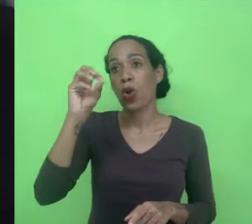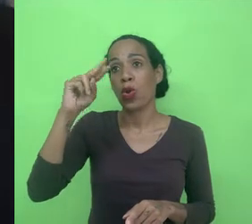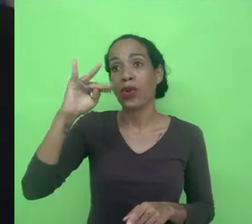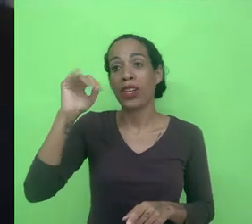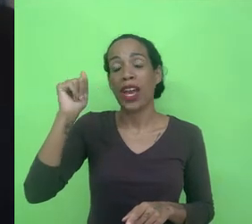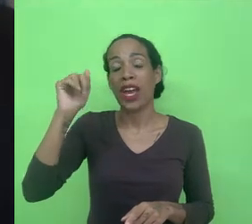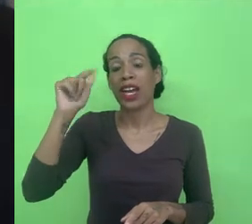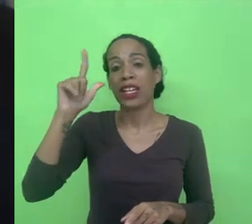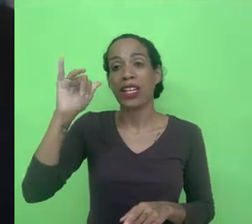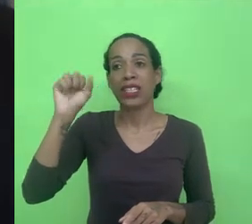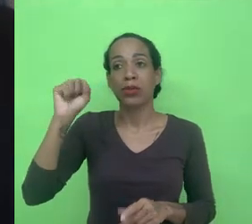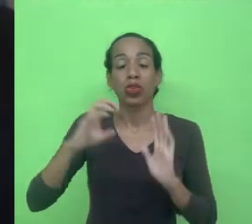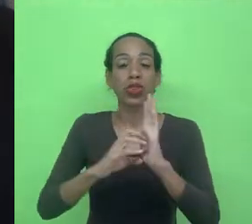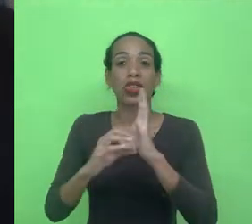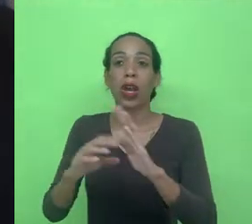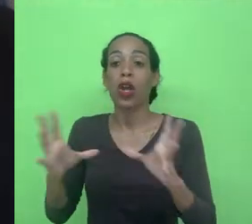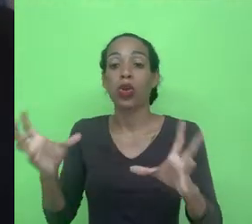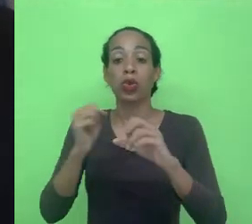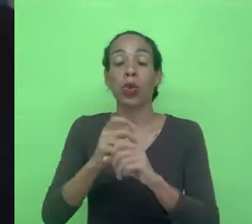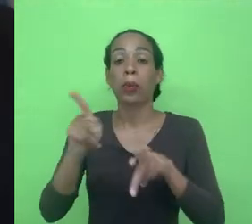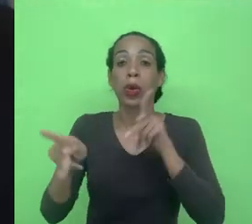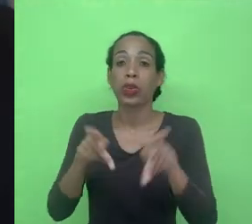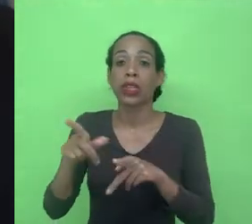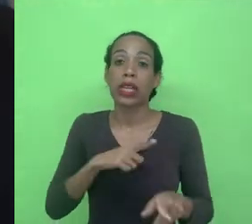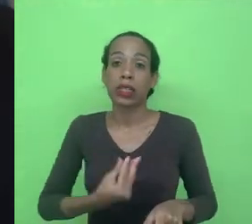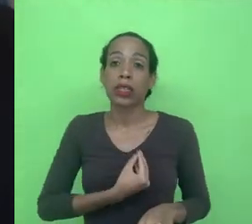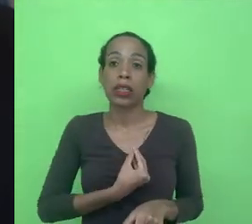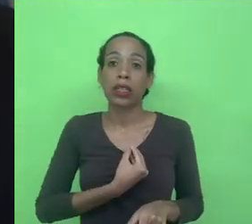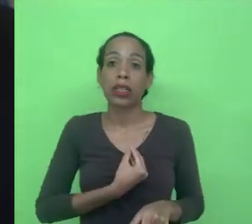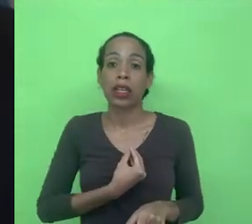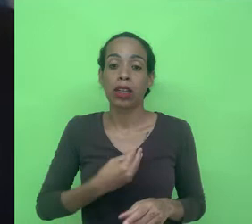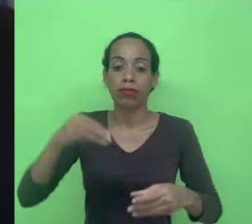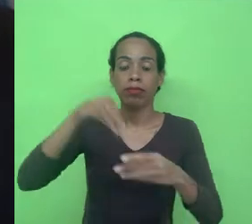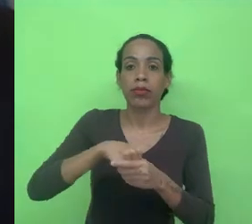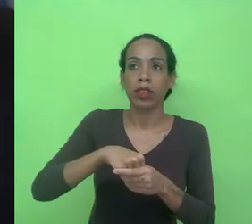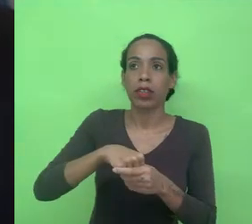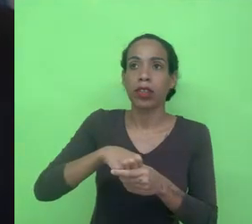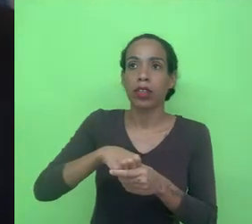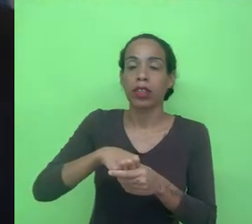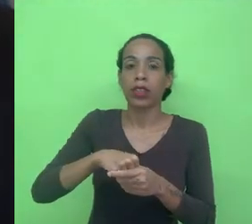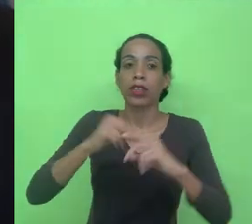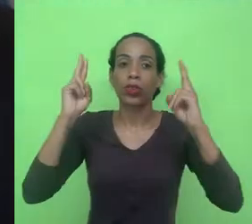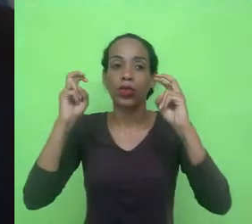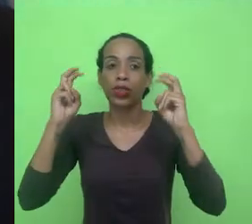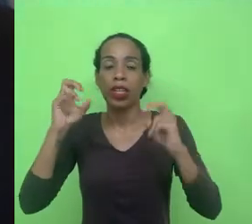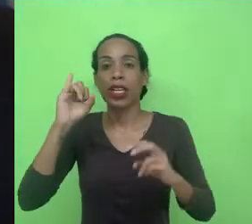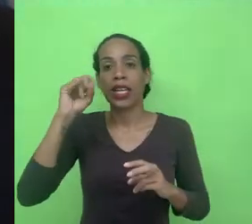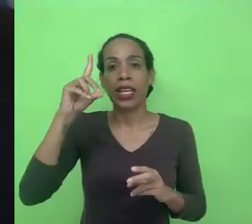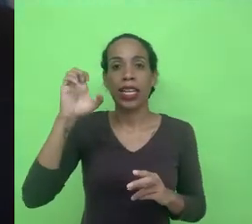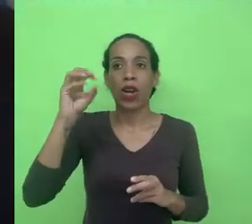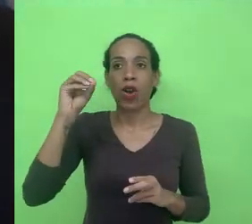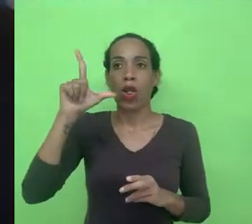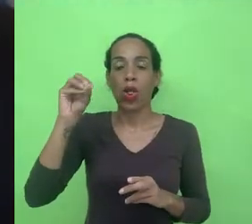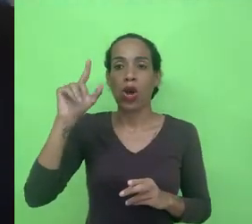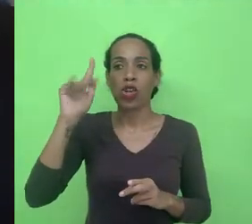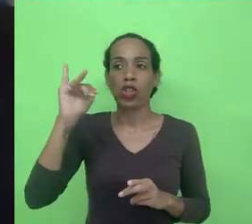eles falam que todo projeto colonial ele embute dentro dele um termo ideológico ele coloca